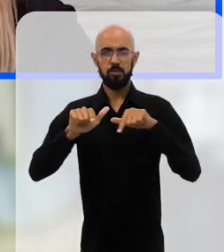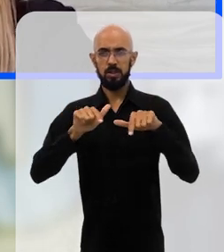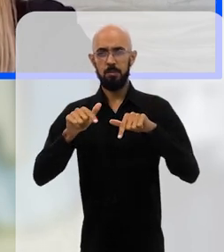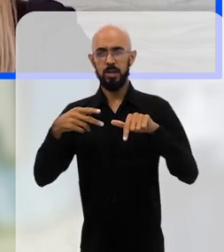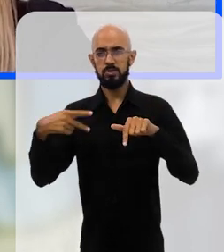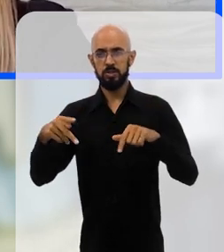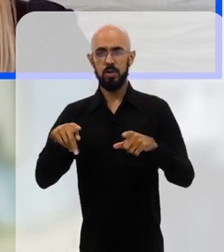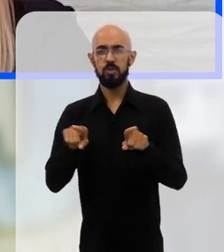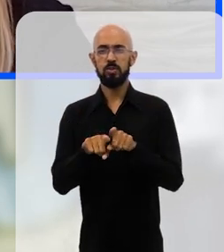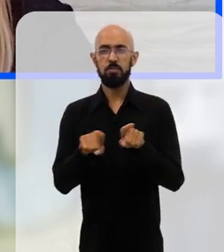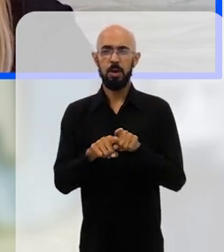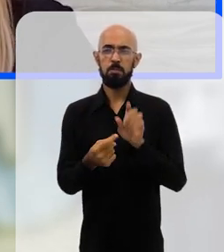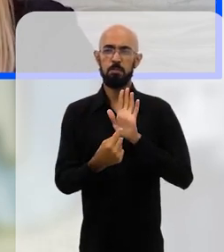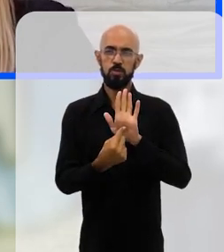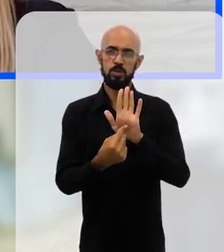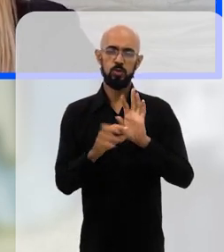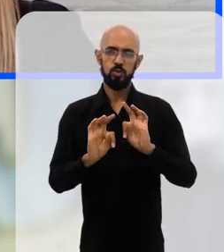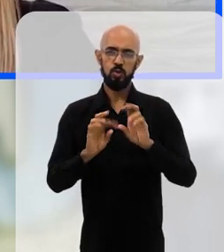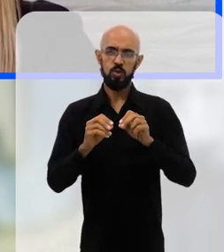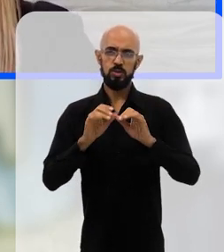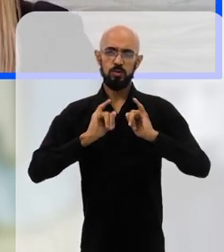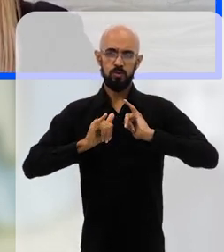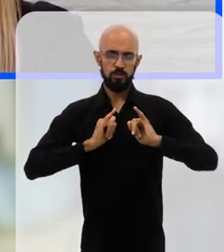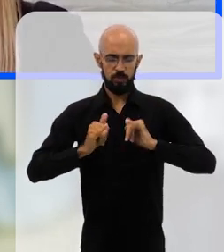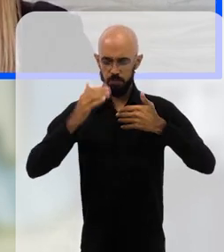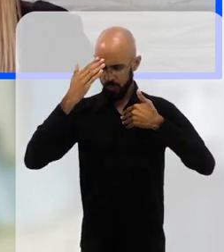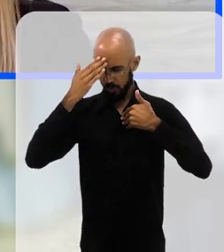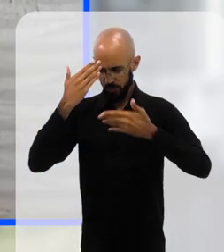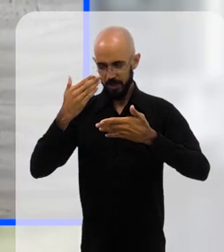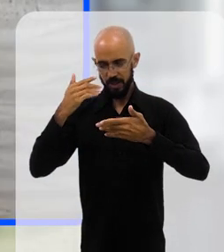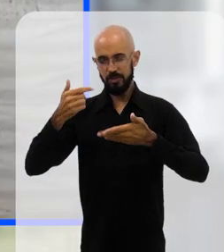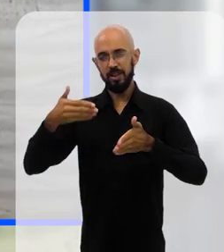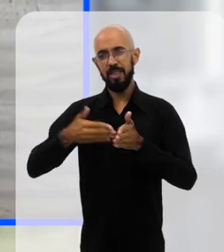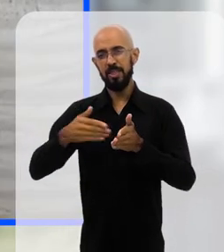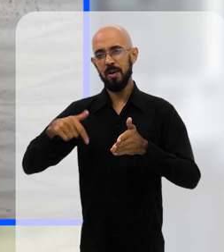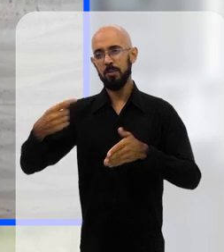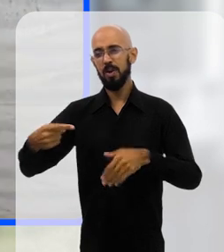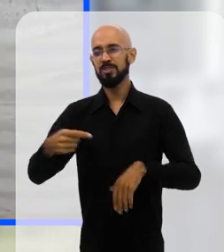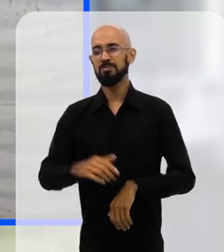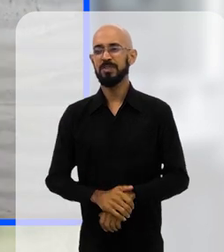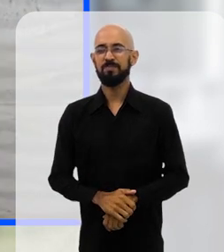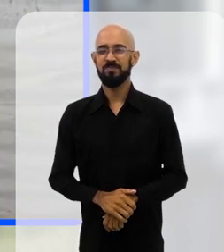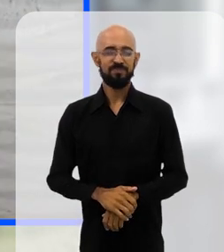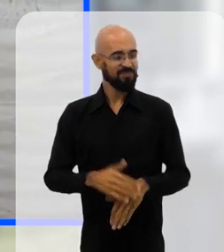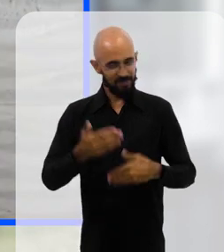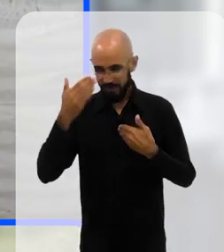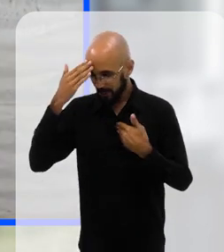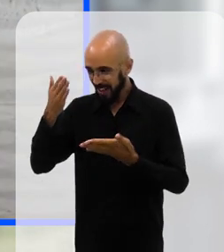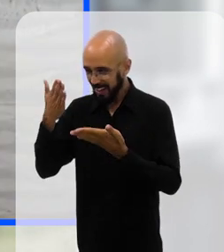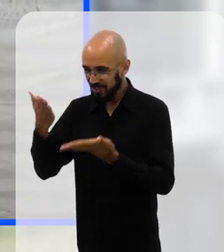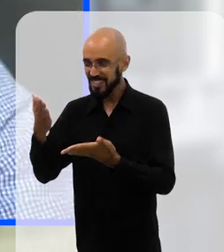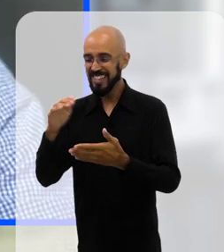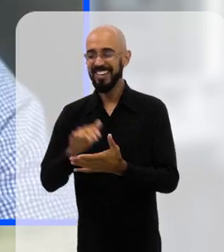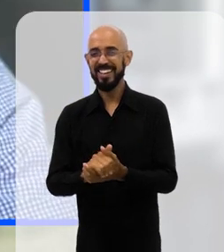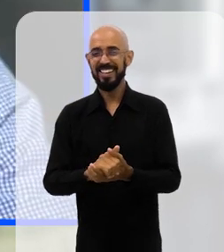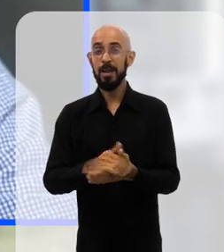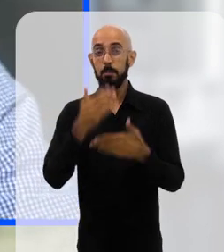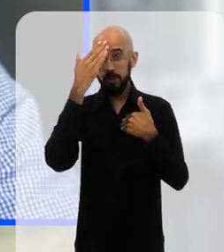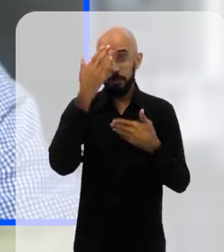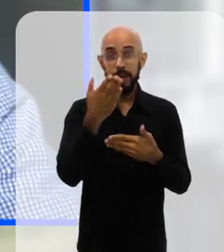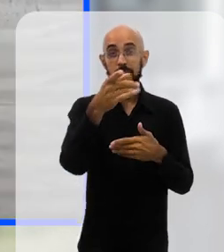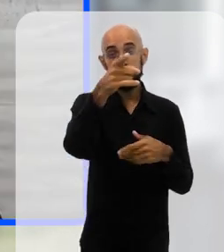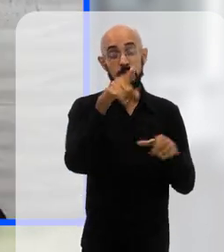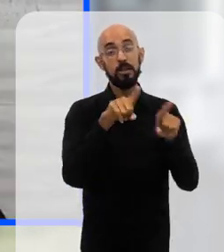pelo trabalho de vocês, apontando todos esses dados, muito obrigada e até a próxima. Muito obrigado, Priscila.